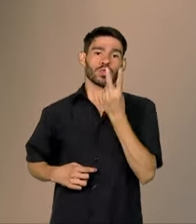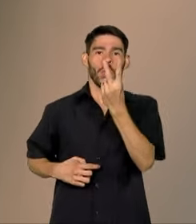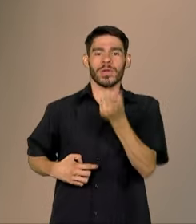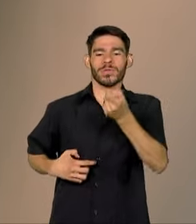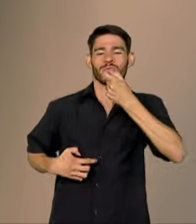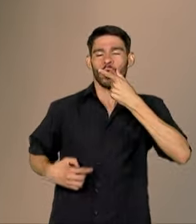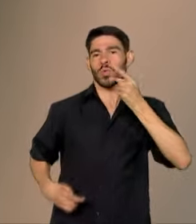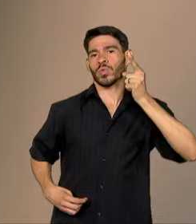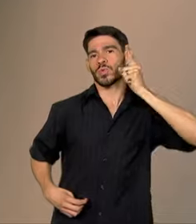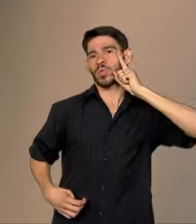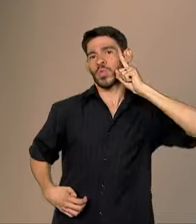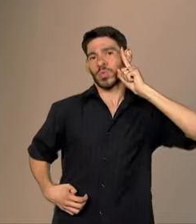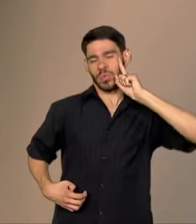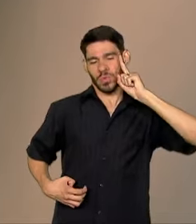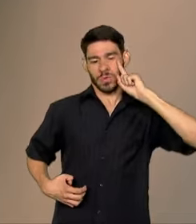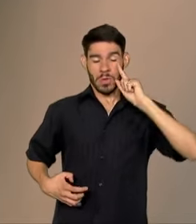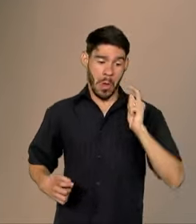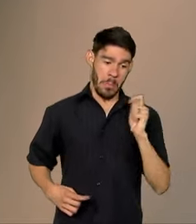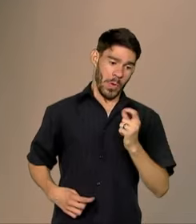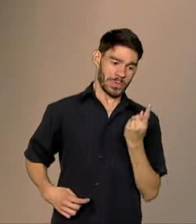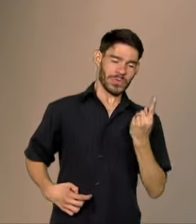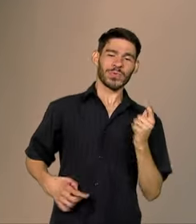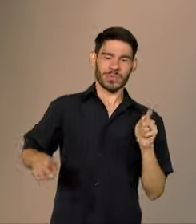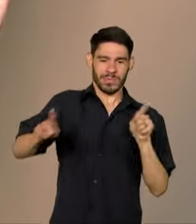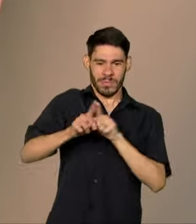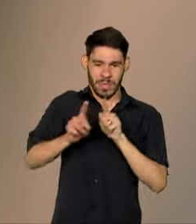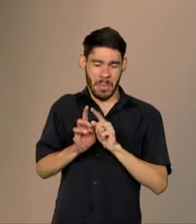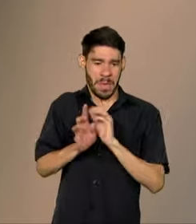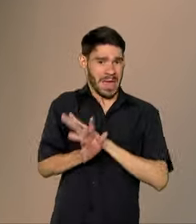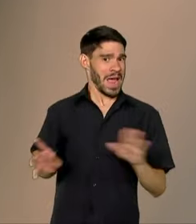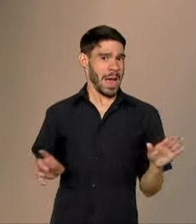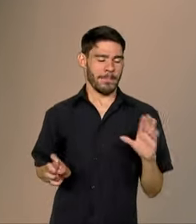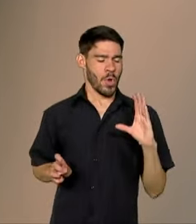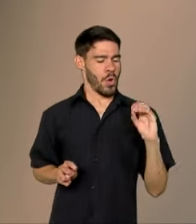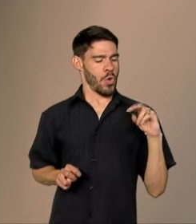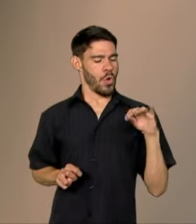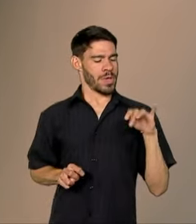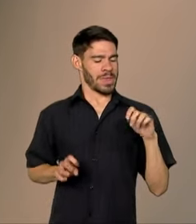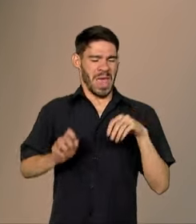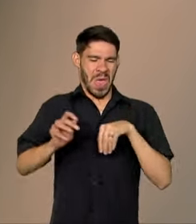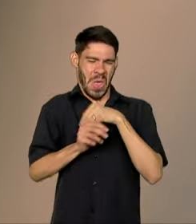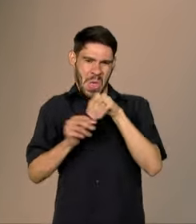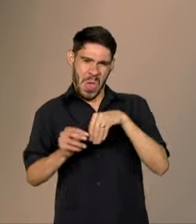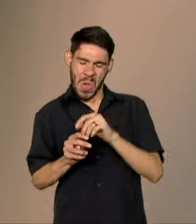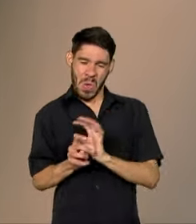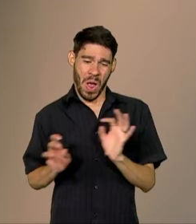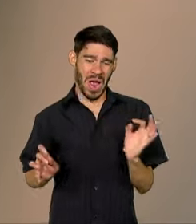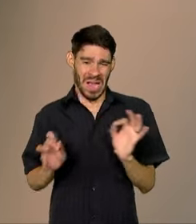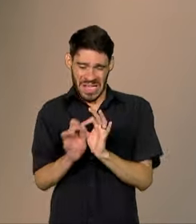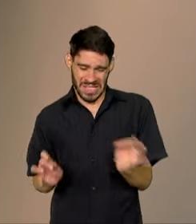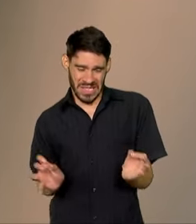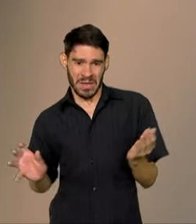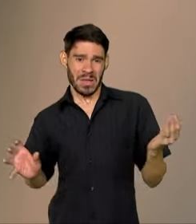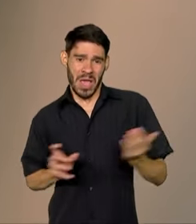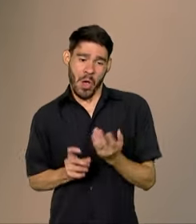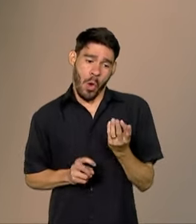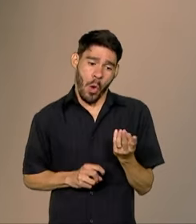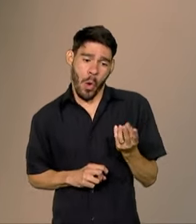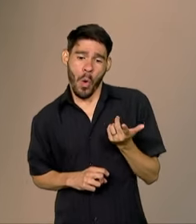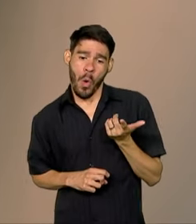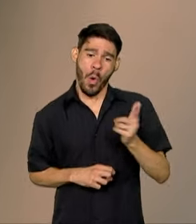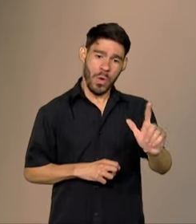comprimidos por dia, podendo chegar a 1 comprimido por dia. Então, acabou o coquetel. Hoje, a gente tem uma simplificação muito grande. Mas, por outro lado,